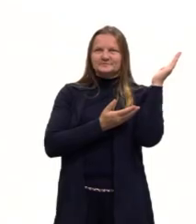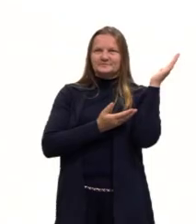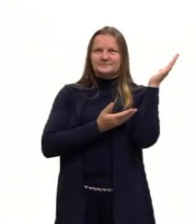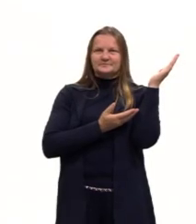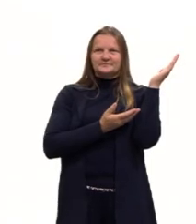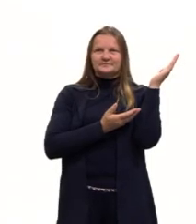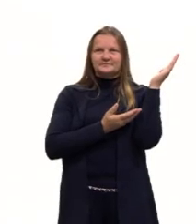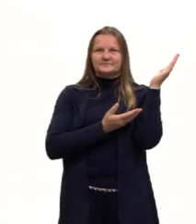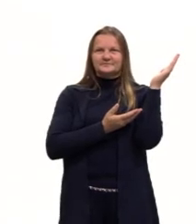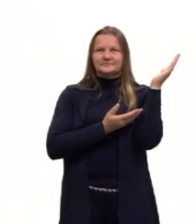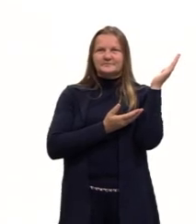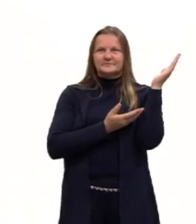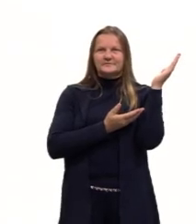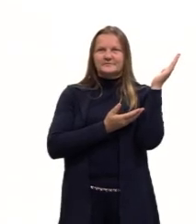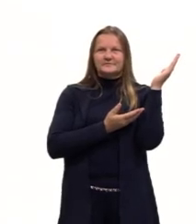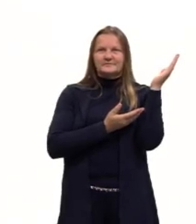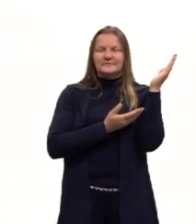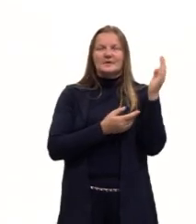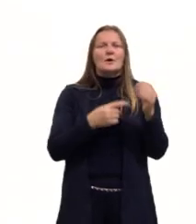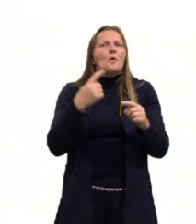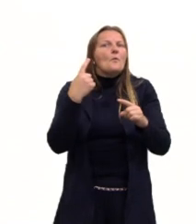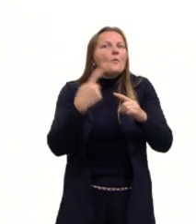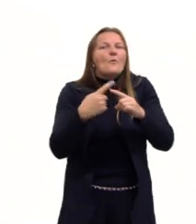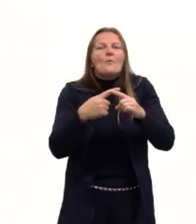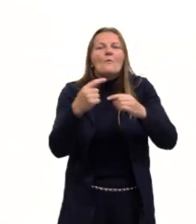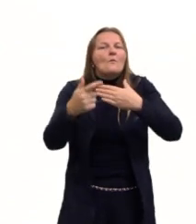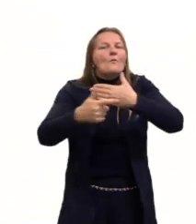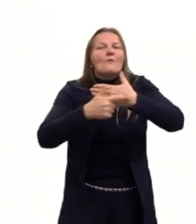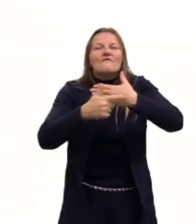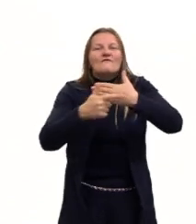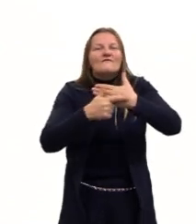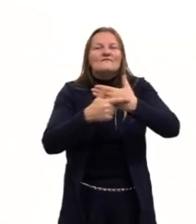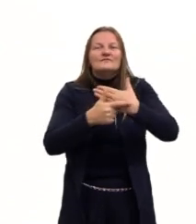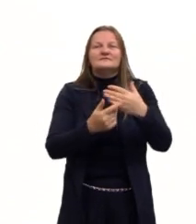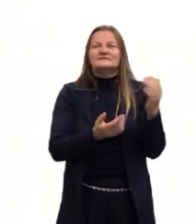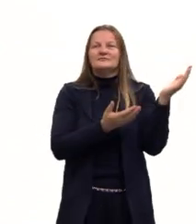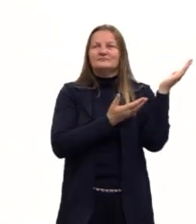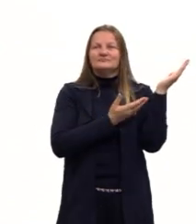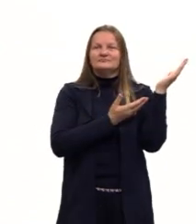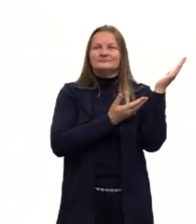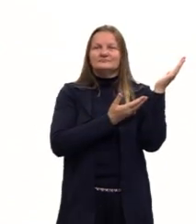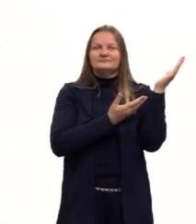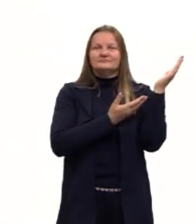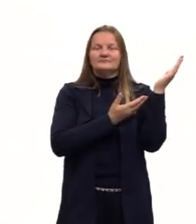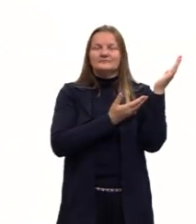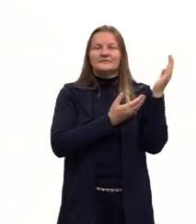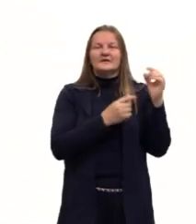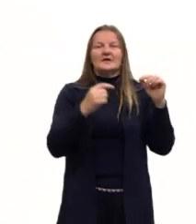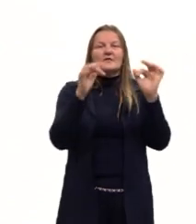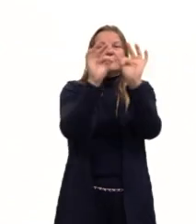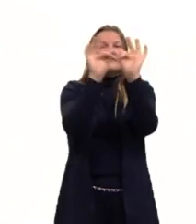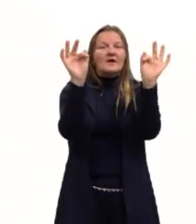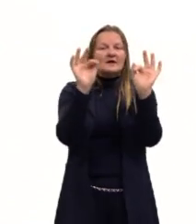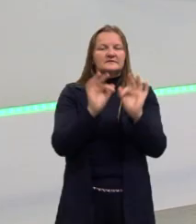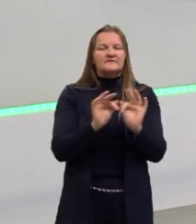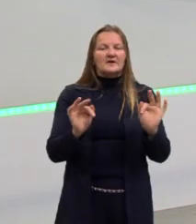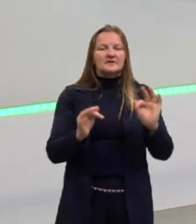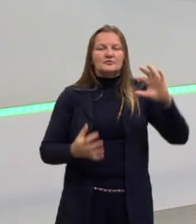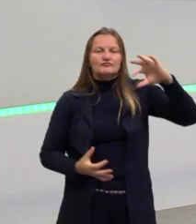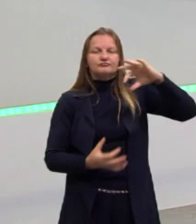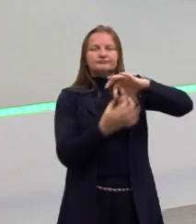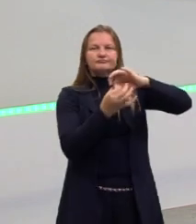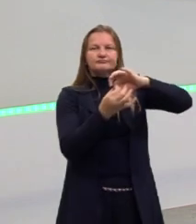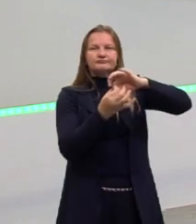Para que servem as linking words, então? Elas servem para ligar duas frases. Sim, para ligar duas